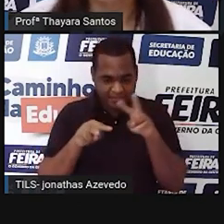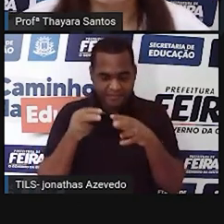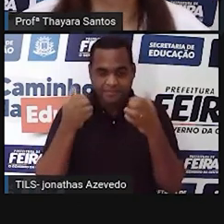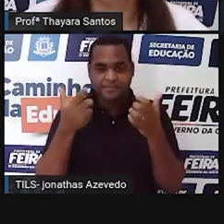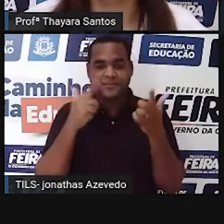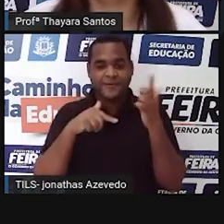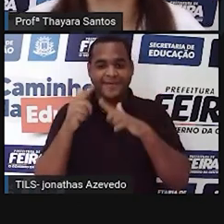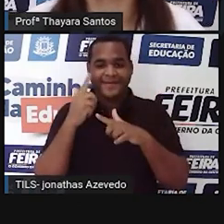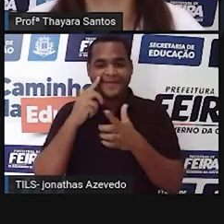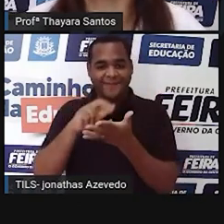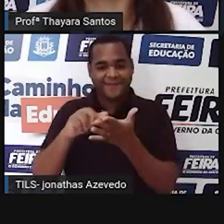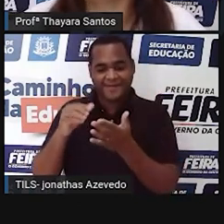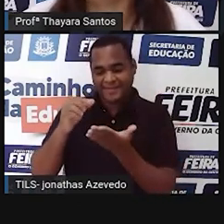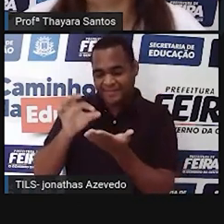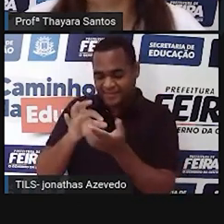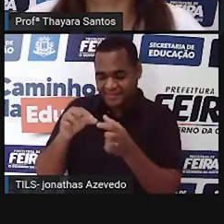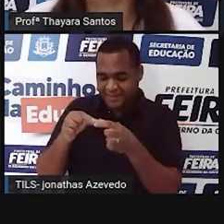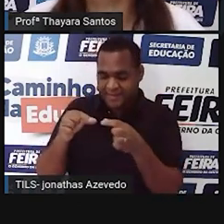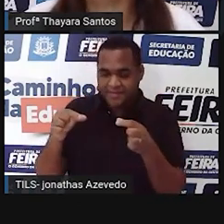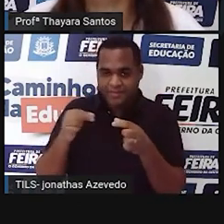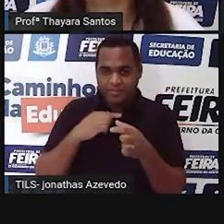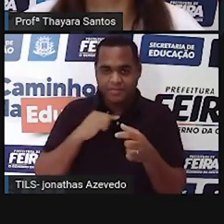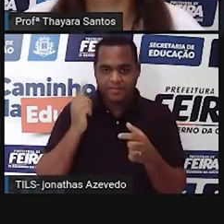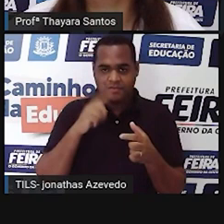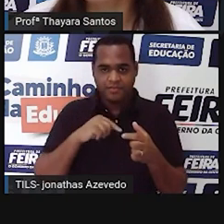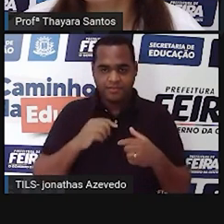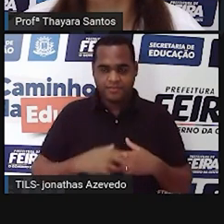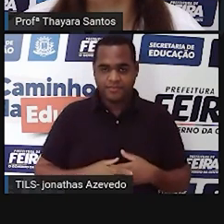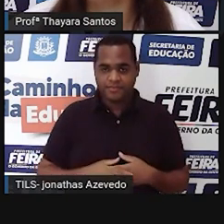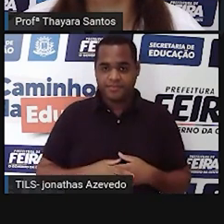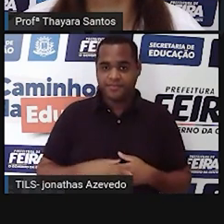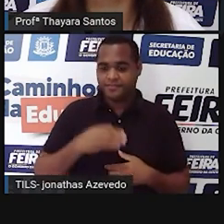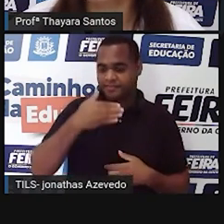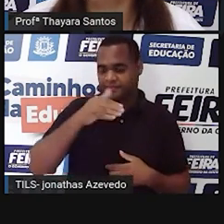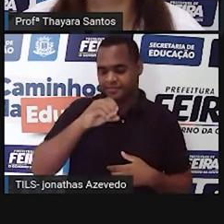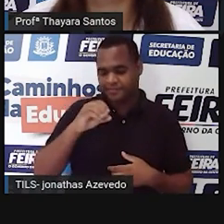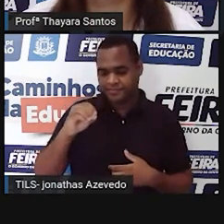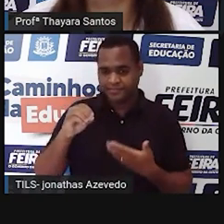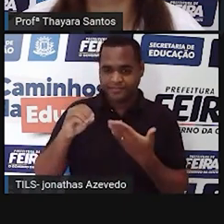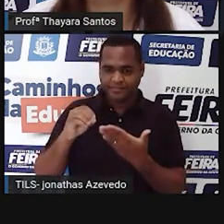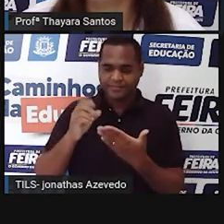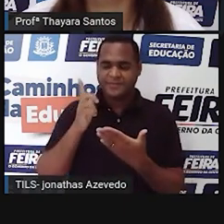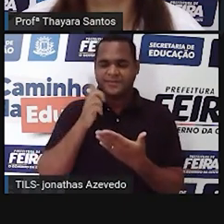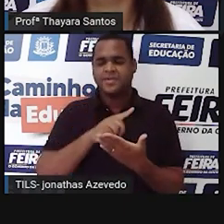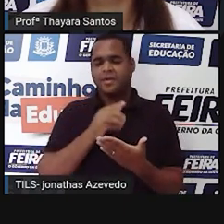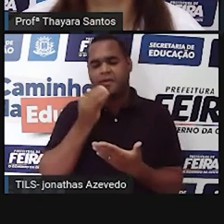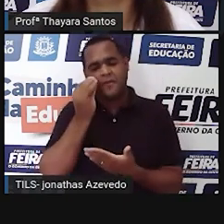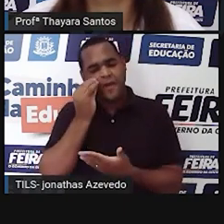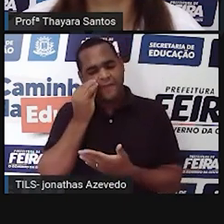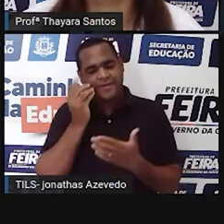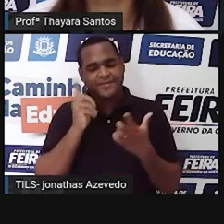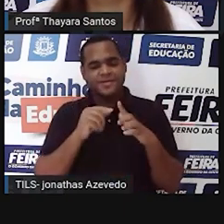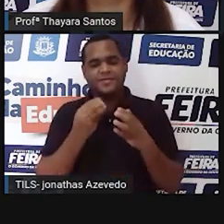material que está ali na lâmina. Então, vamos botar primeiro nesse de 100 mesmo. Vamos tentar enxergar aqui. O que é a gente vai ver?